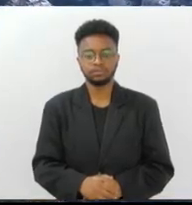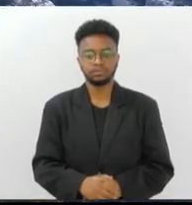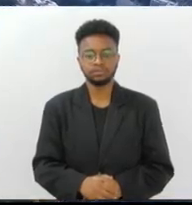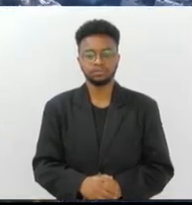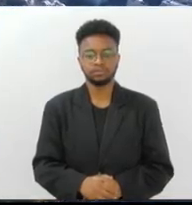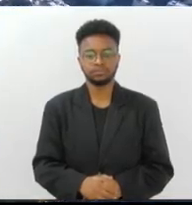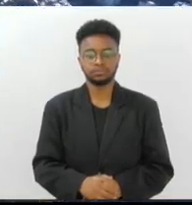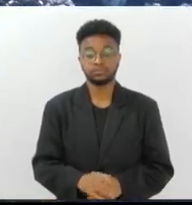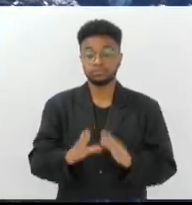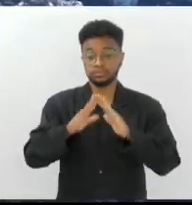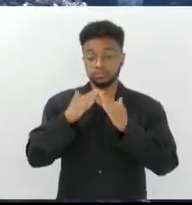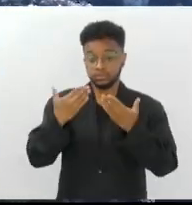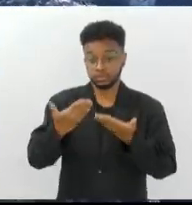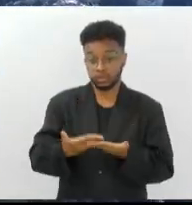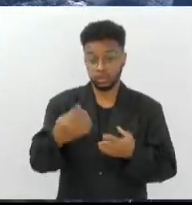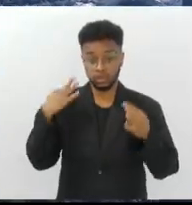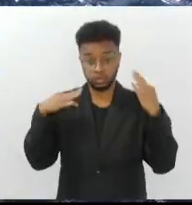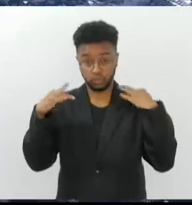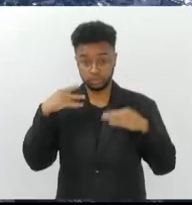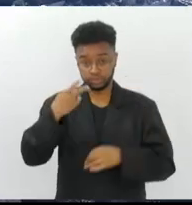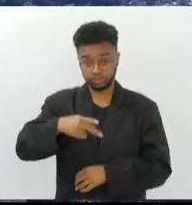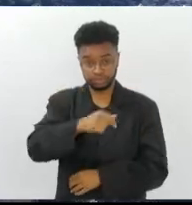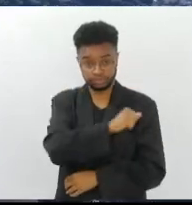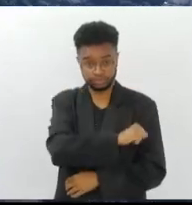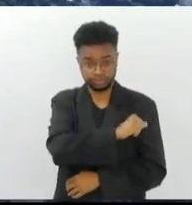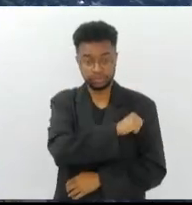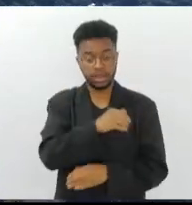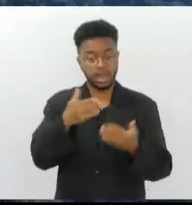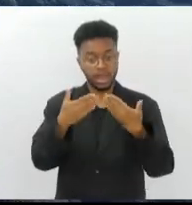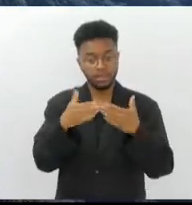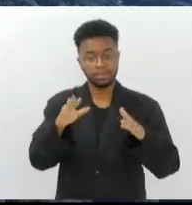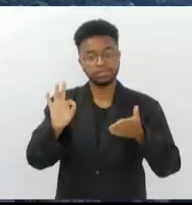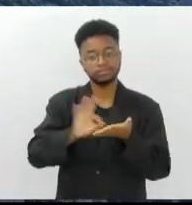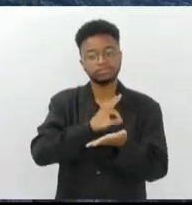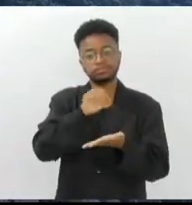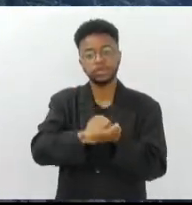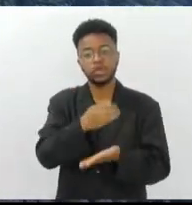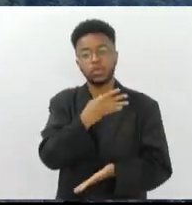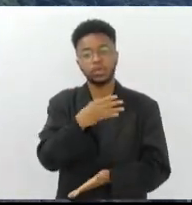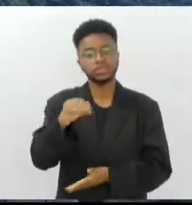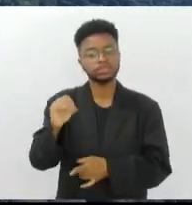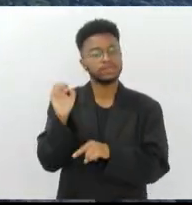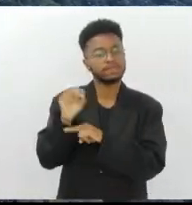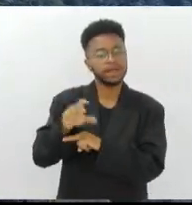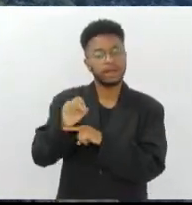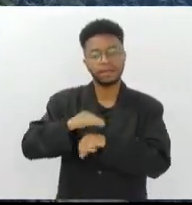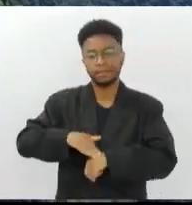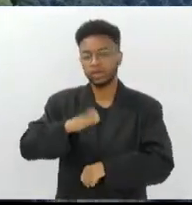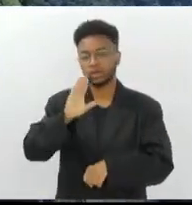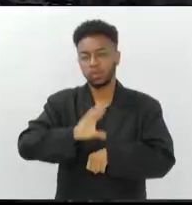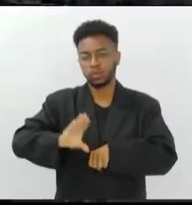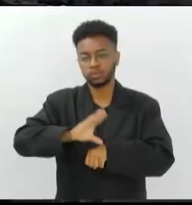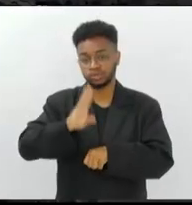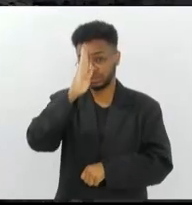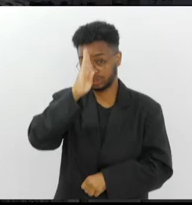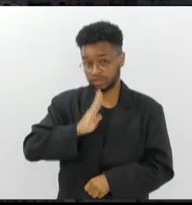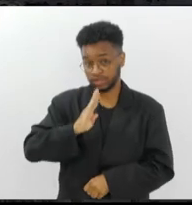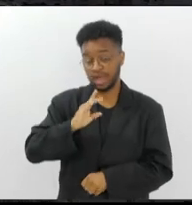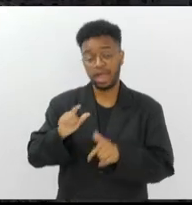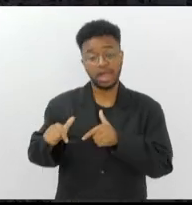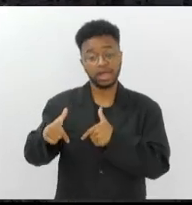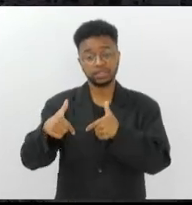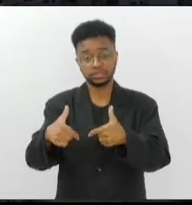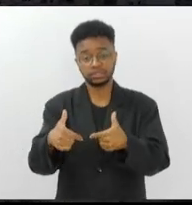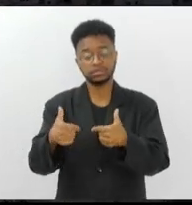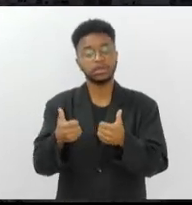A Escola Carioca de Turismo abriu inscrições para mais de 400 vagas em cursos gratuitos. A iniciativa